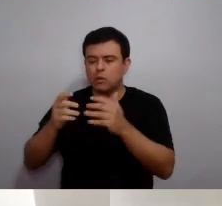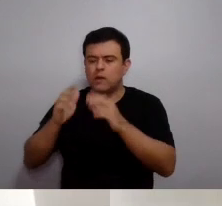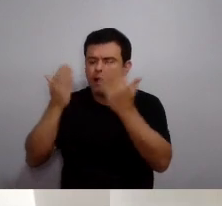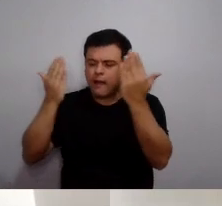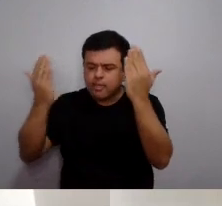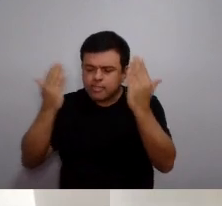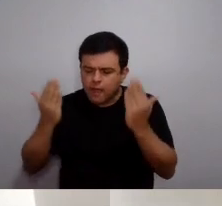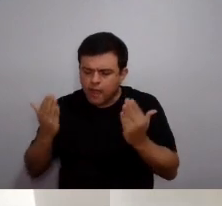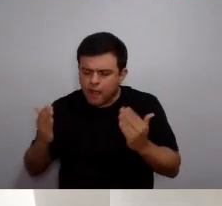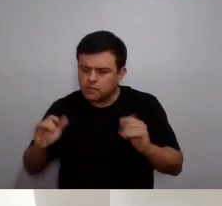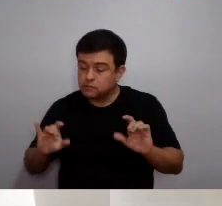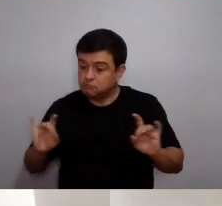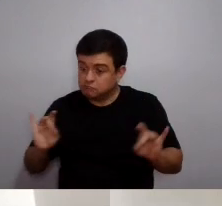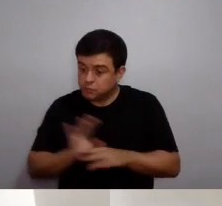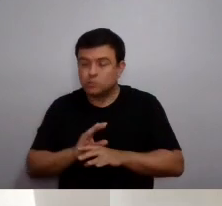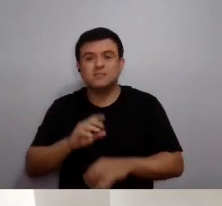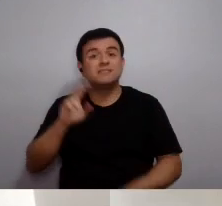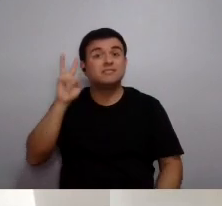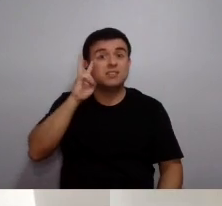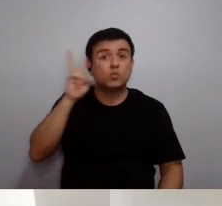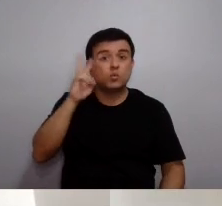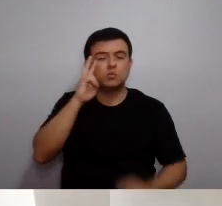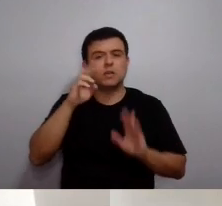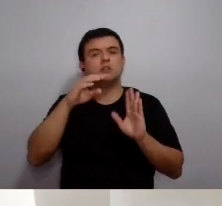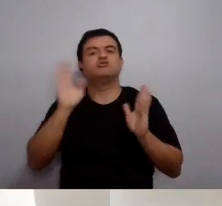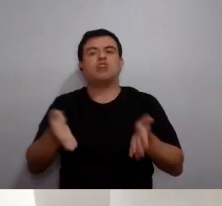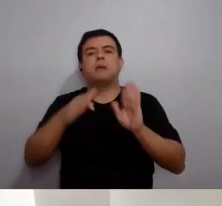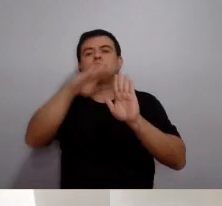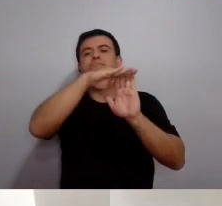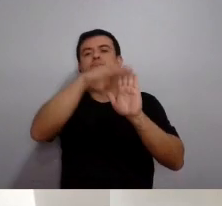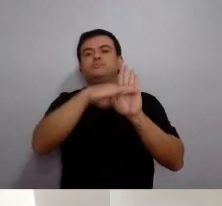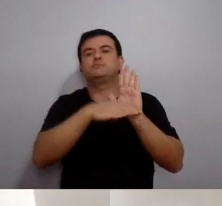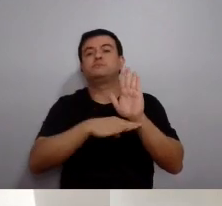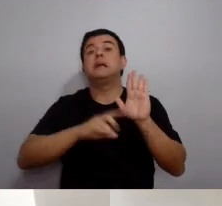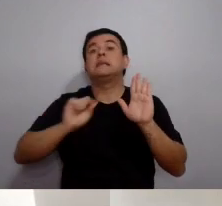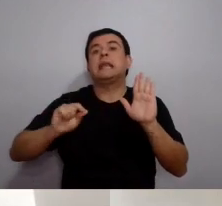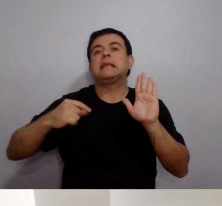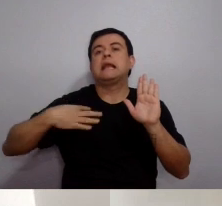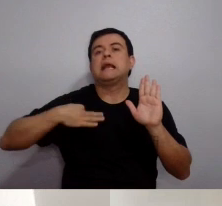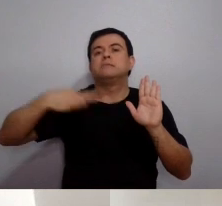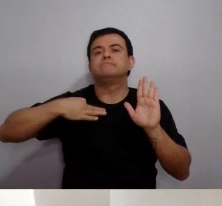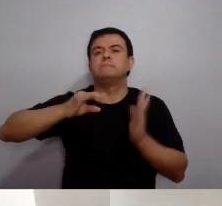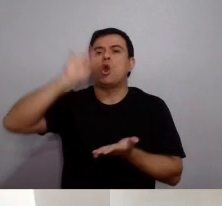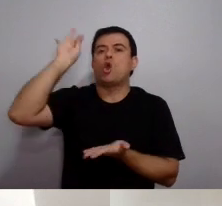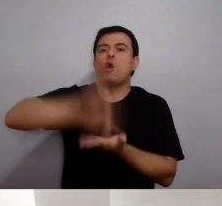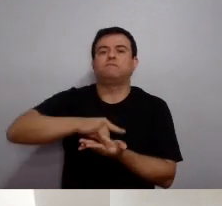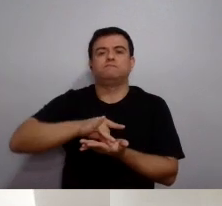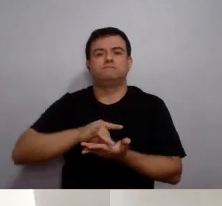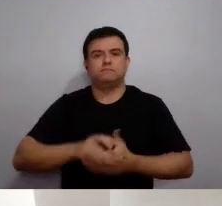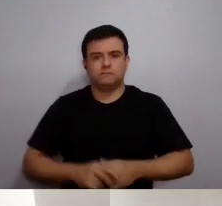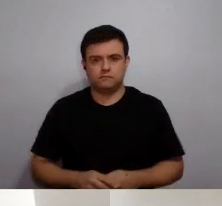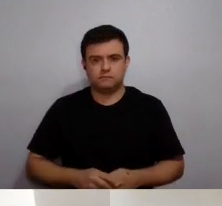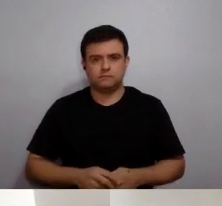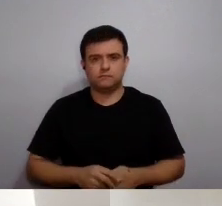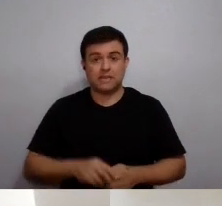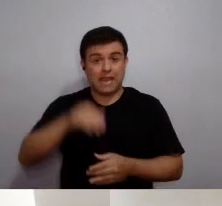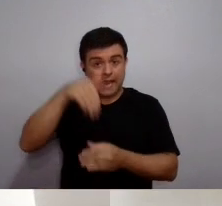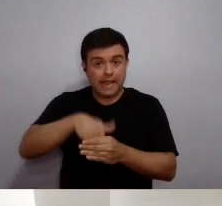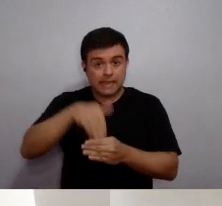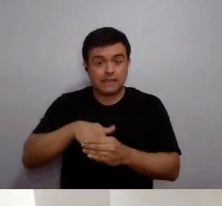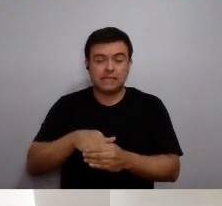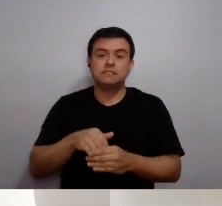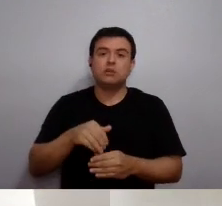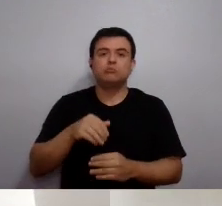a comissão vai terminar a análise, no dia 25, segunda-feira, já será divulgada a relação das candidaturas homologadas,